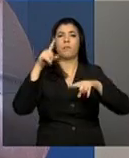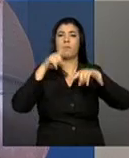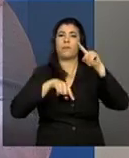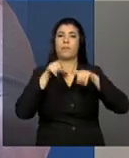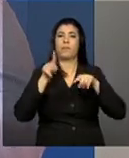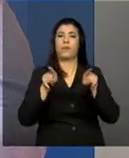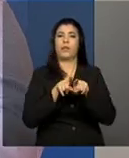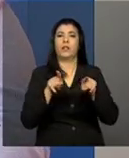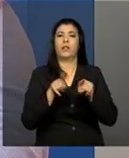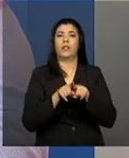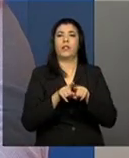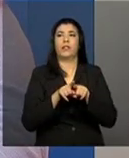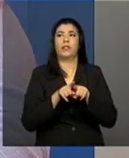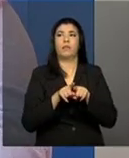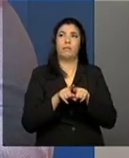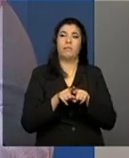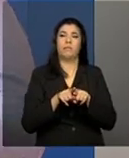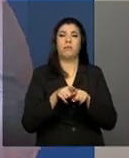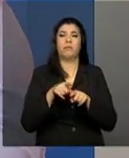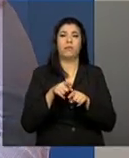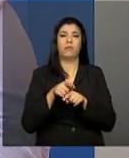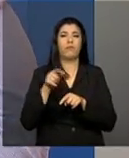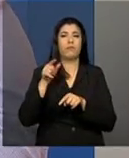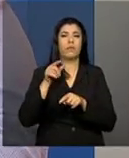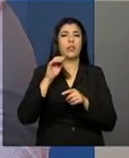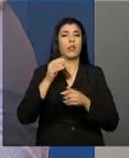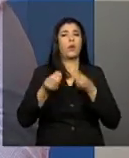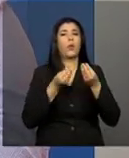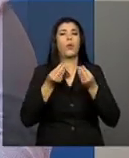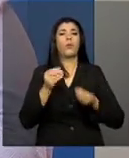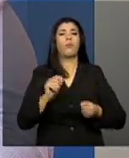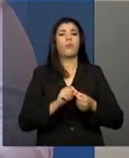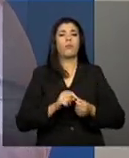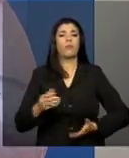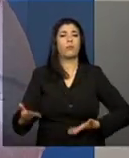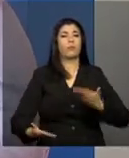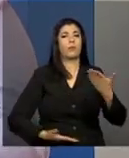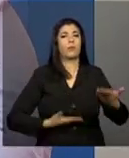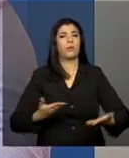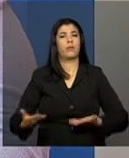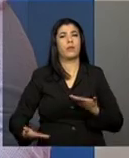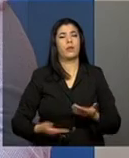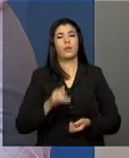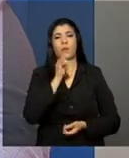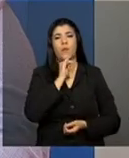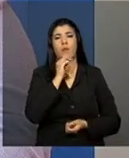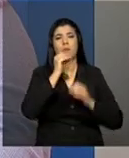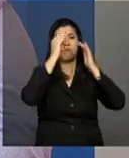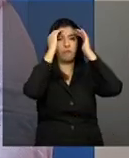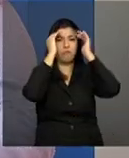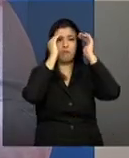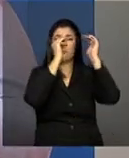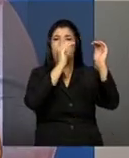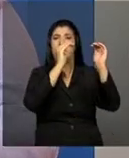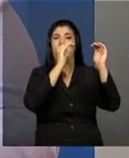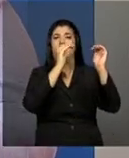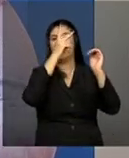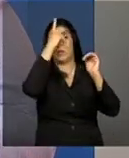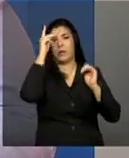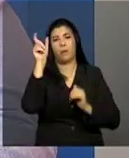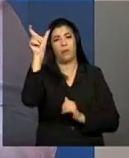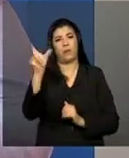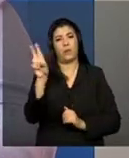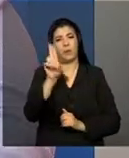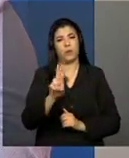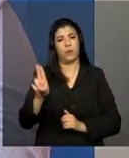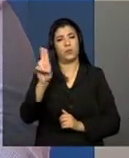um padrão nacional do atendimento dessa política, com o mesmo respeito ao usuário em